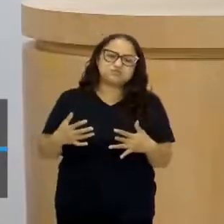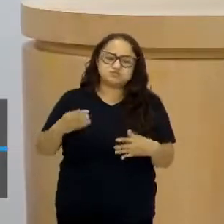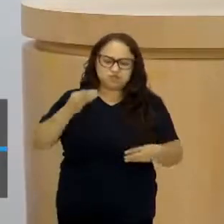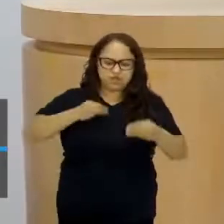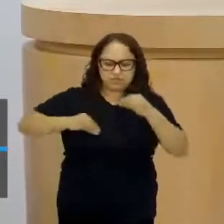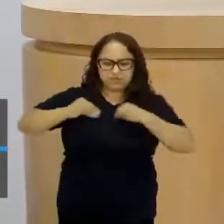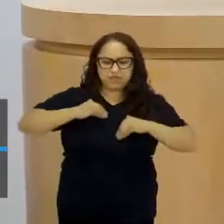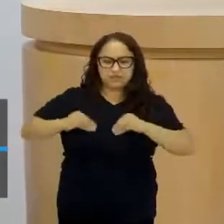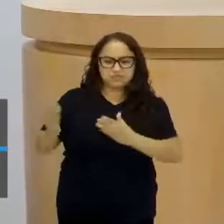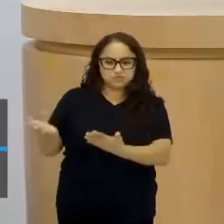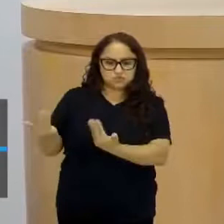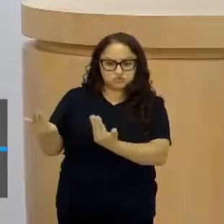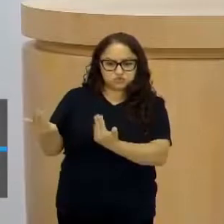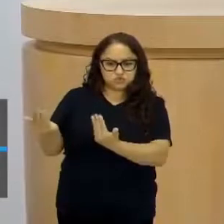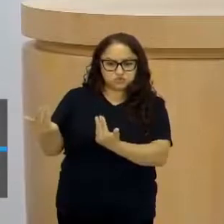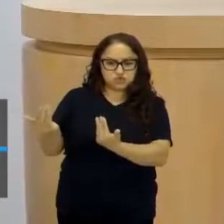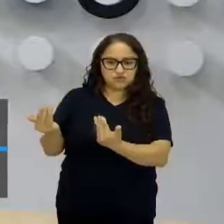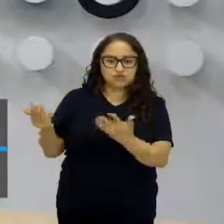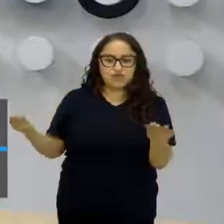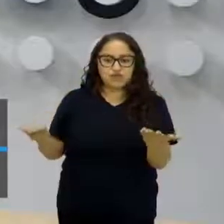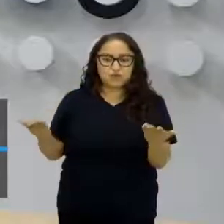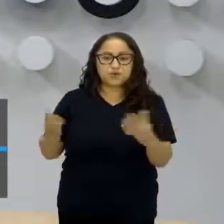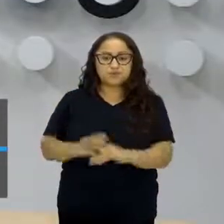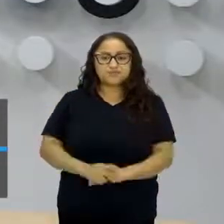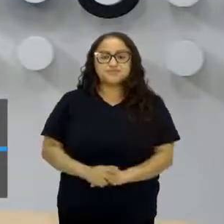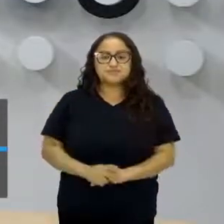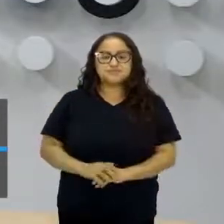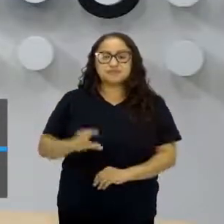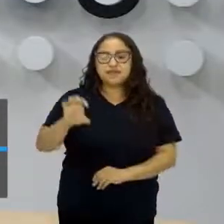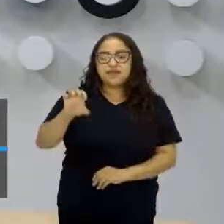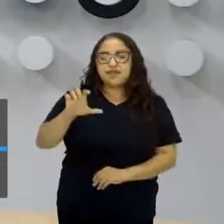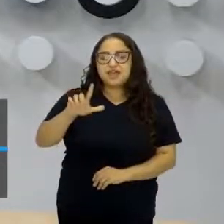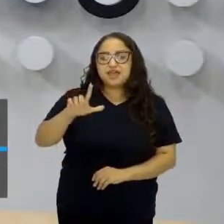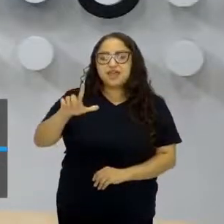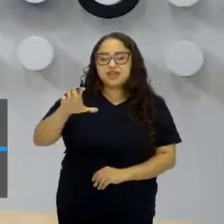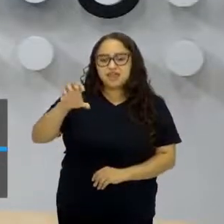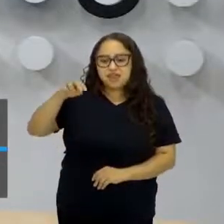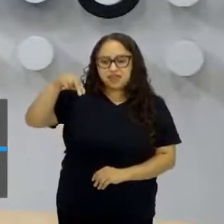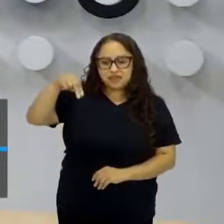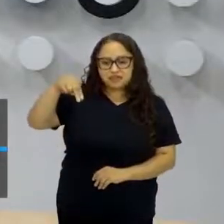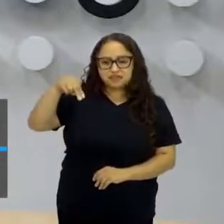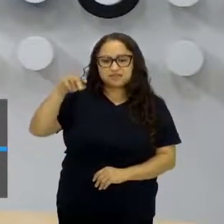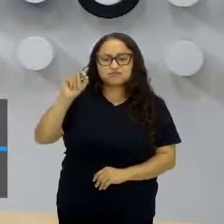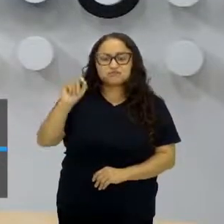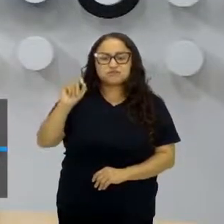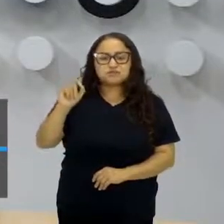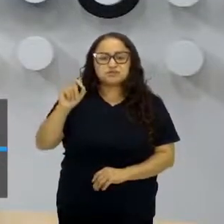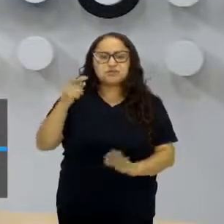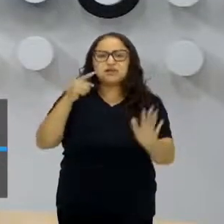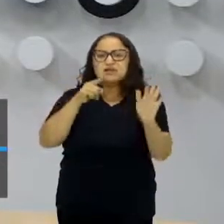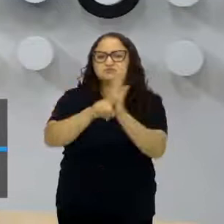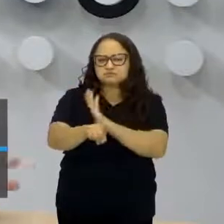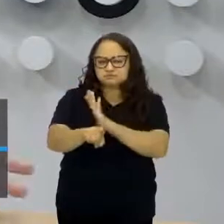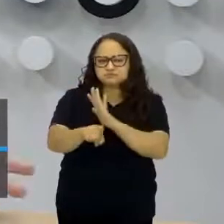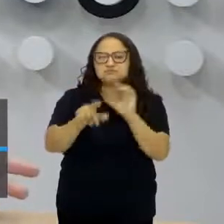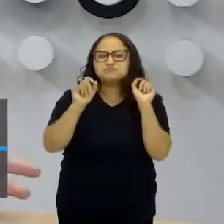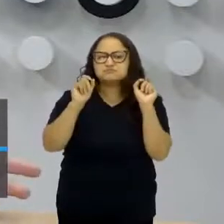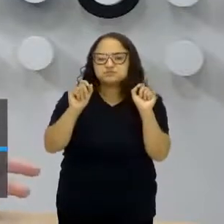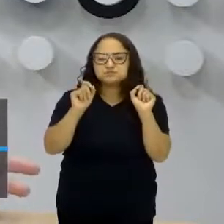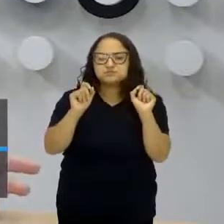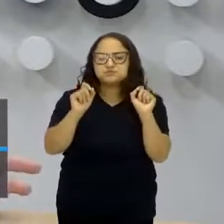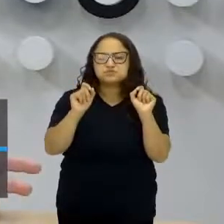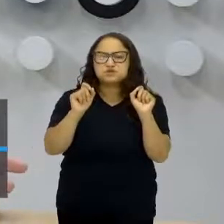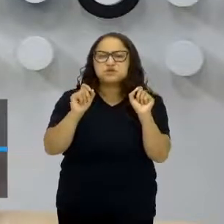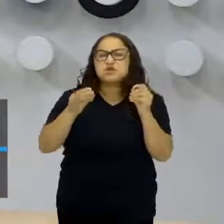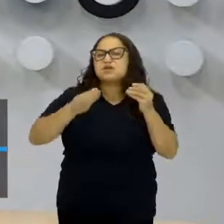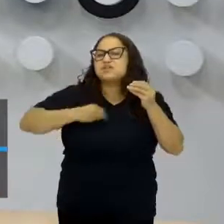puxo uma linha. Então vamos lá ver qual é a linha. Ah, a Ellen respondeu aqui, olha, participou. Você fez várias perguntas, né? A participação dela, ela fala